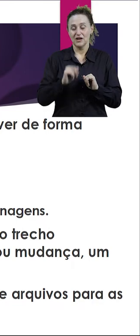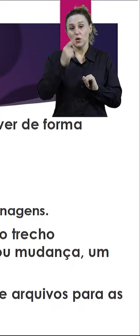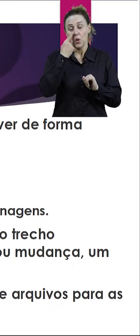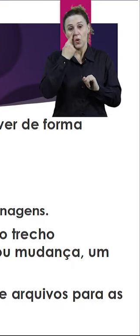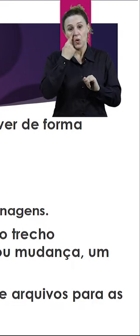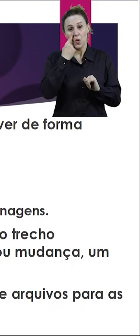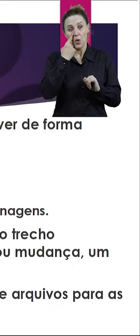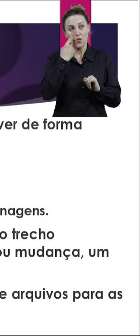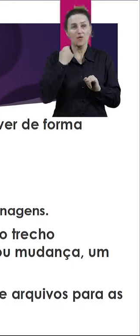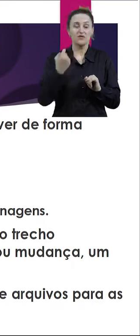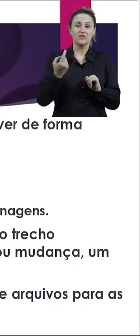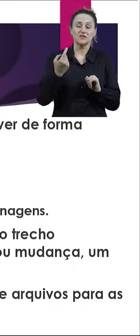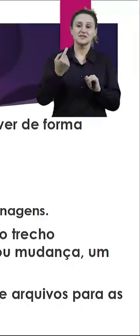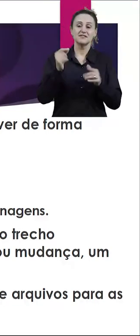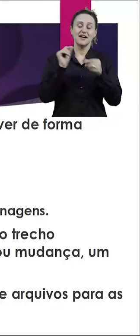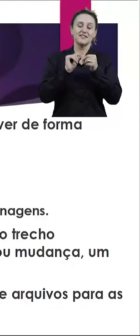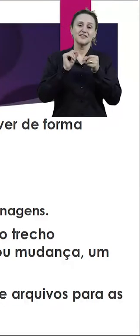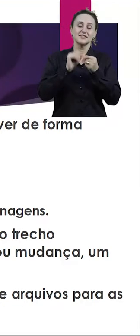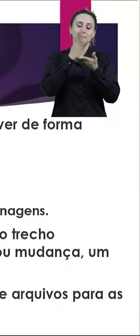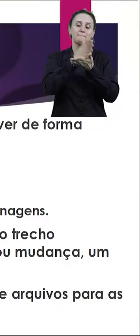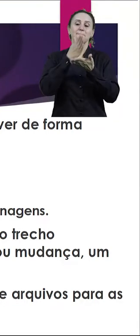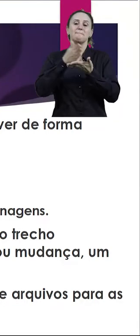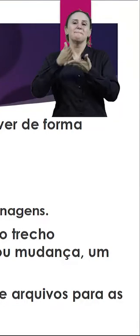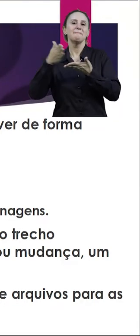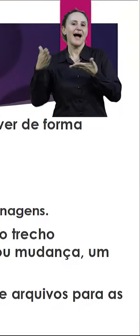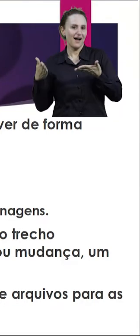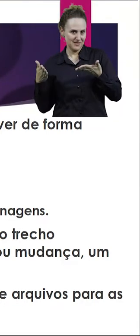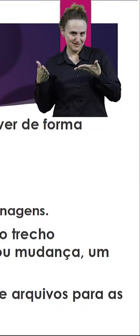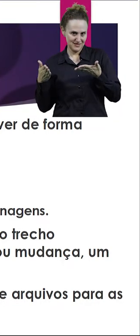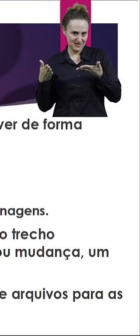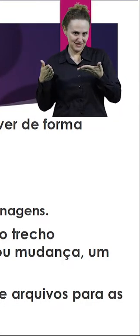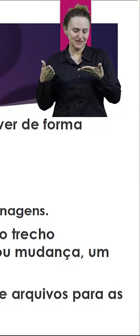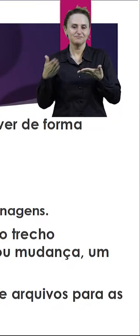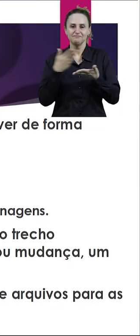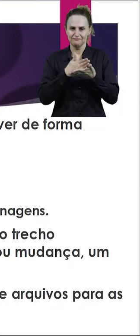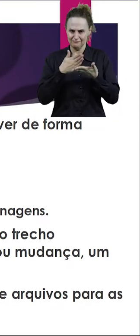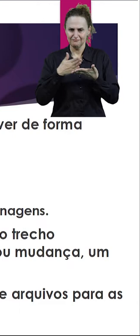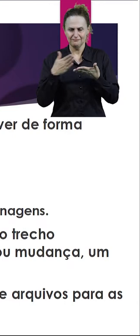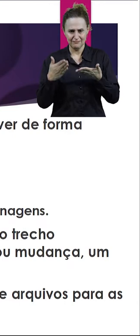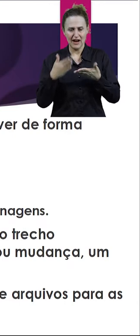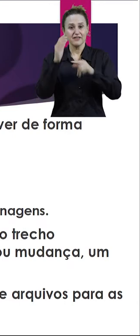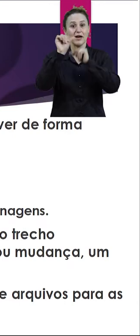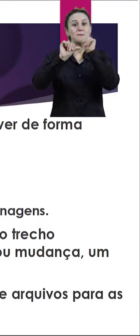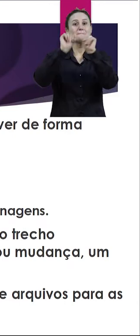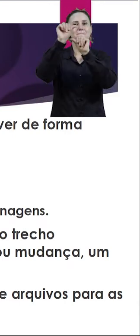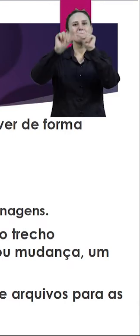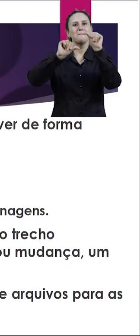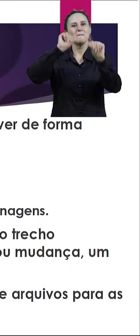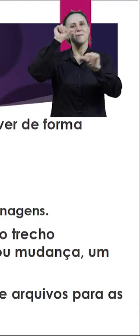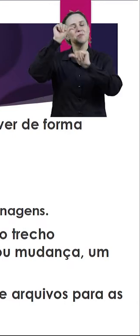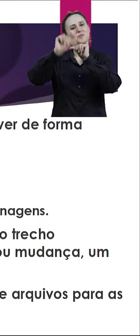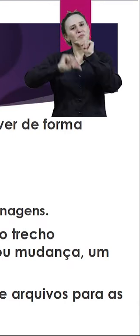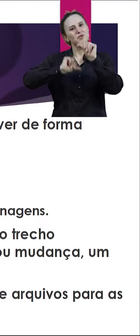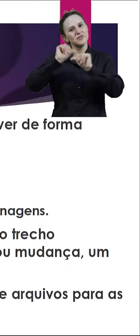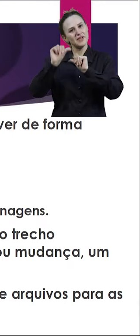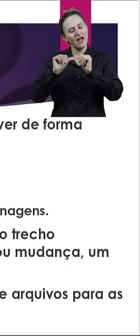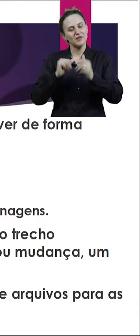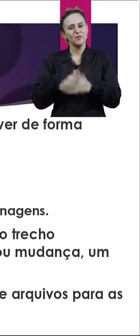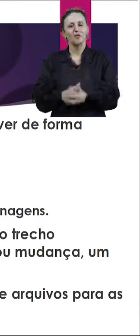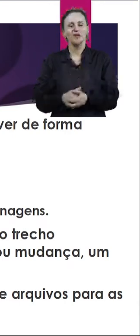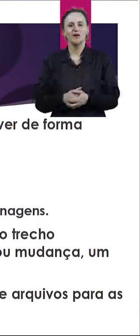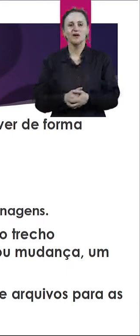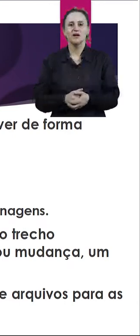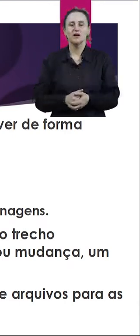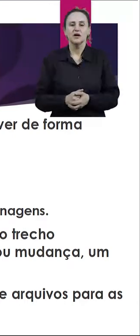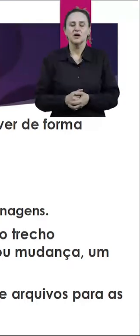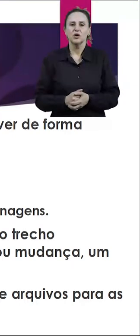ou você vai reescrever partes do conto, escreve uma parte mudando o que tá acontecendo, preservando os personagens,